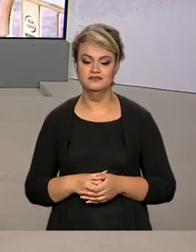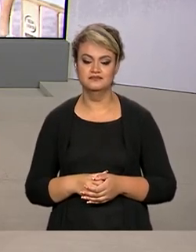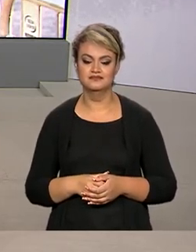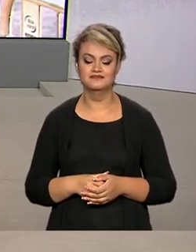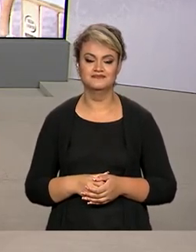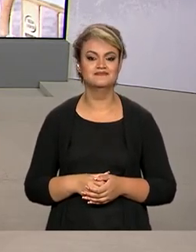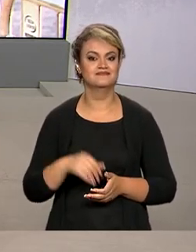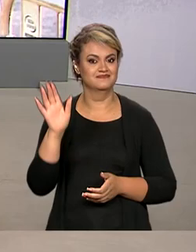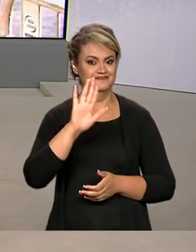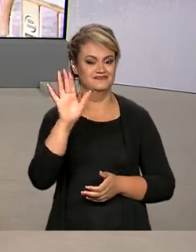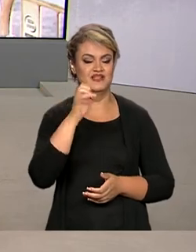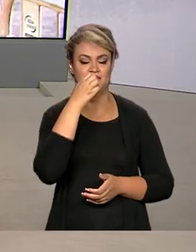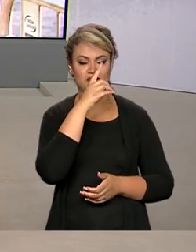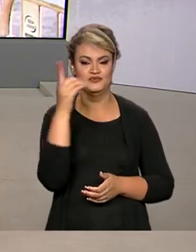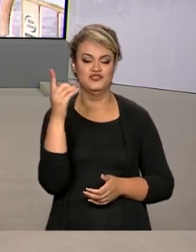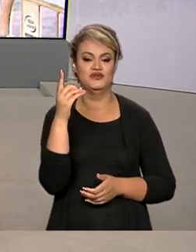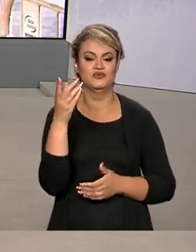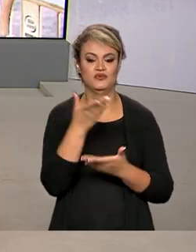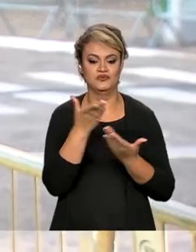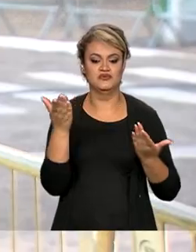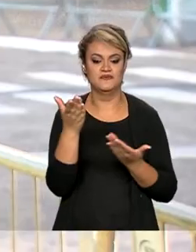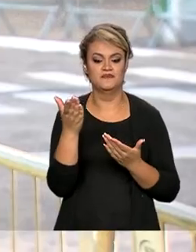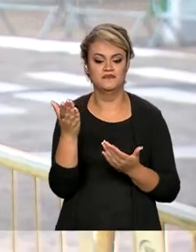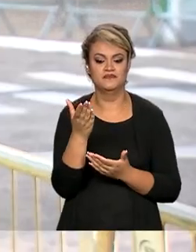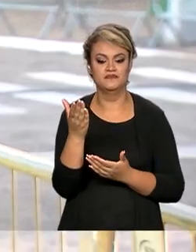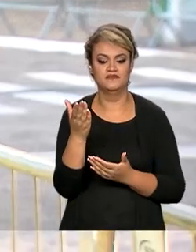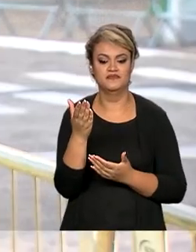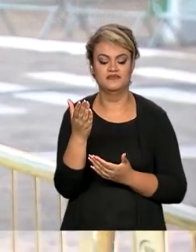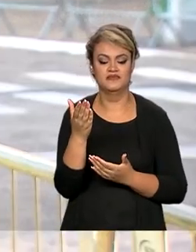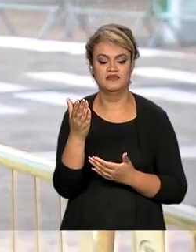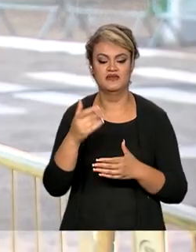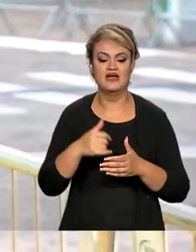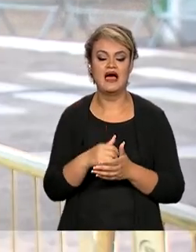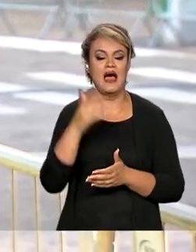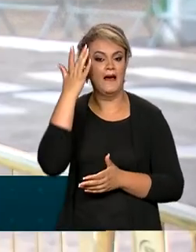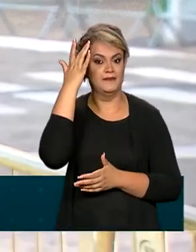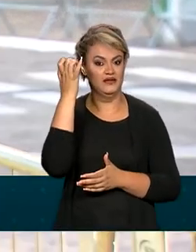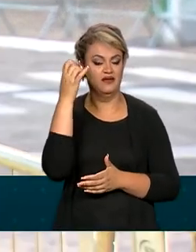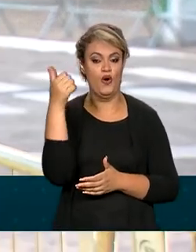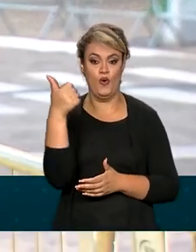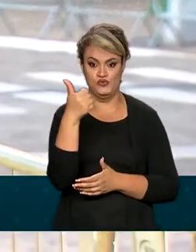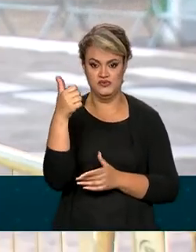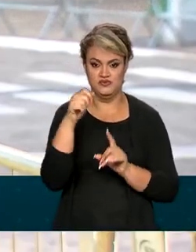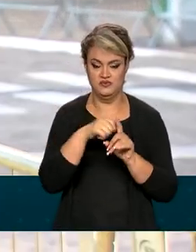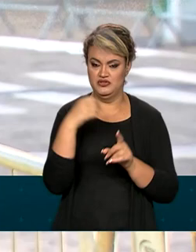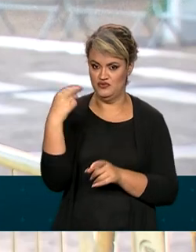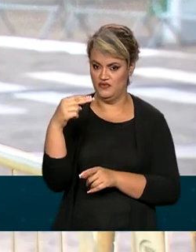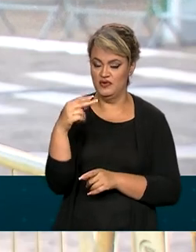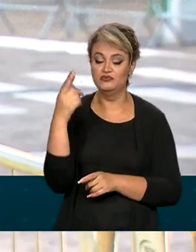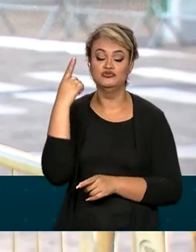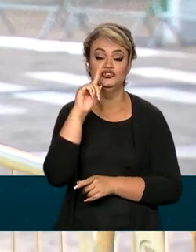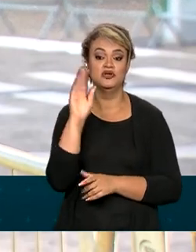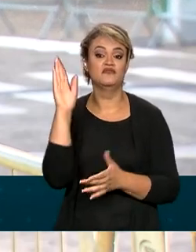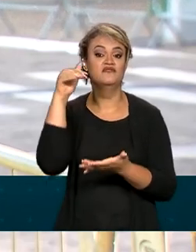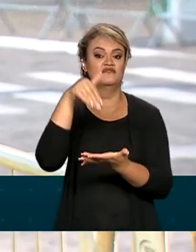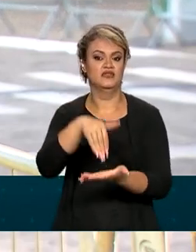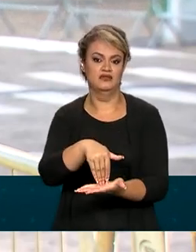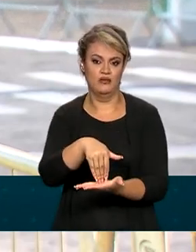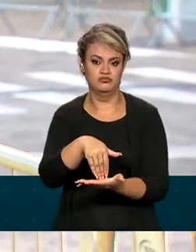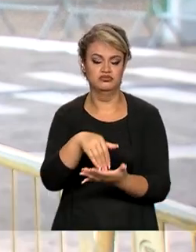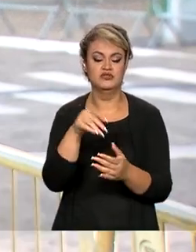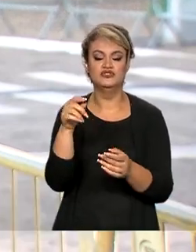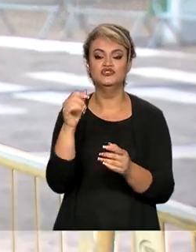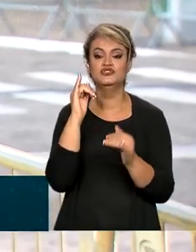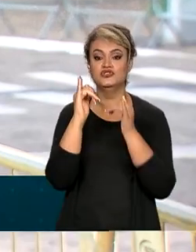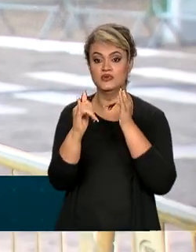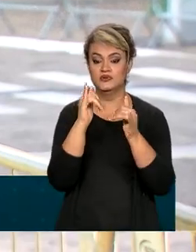Olá Renata, bom dia para você, bom dia a todos. É isso mesmo, né? Amanhã, 11 de novembro, é o último dia para atualizar os dados,